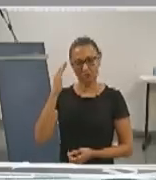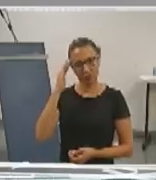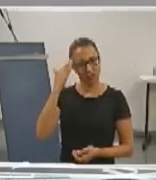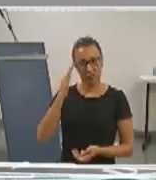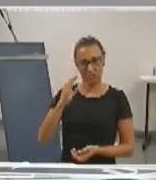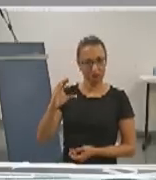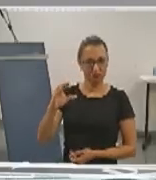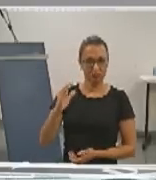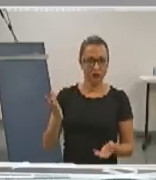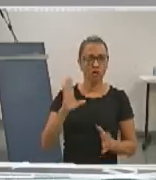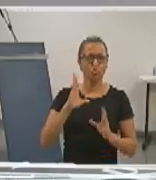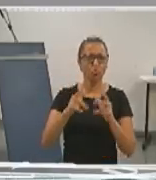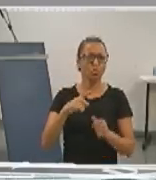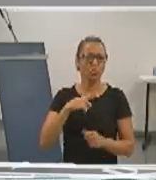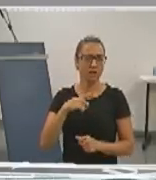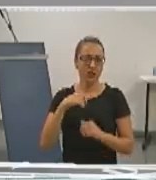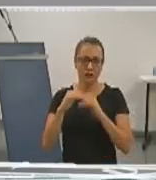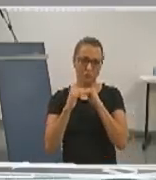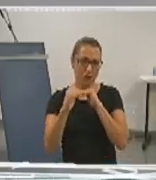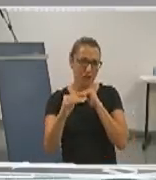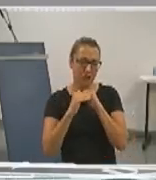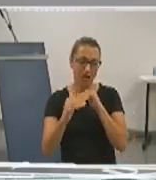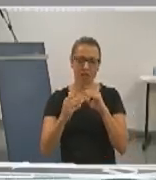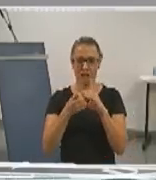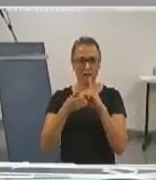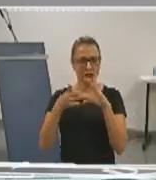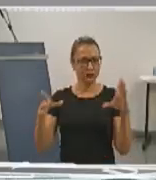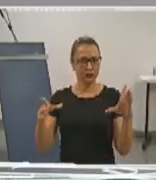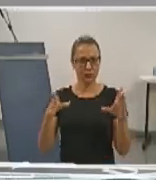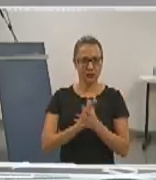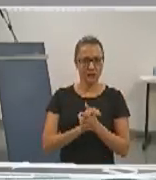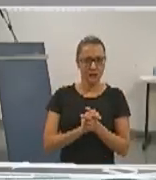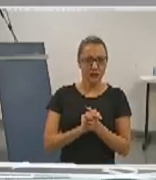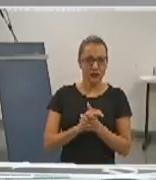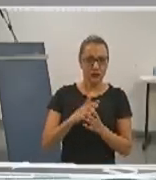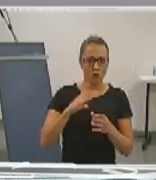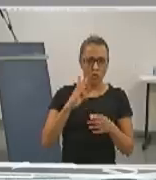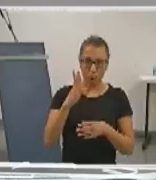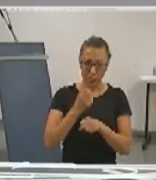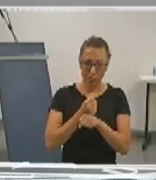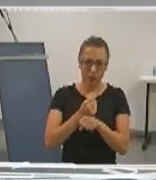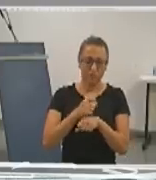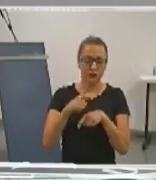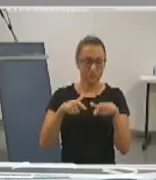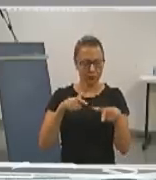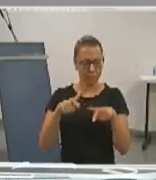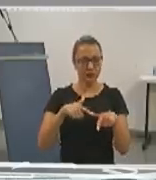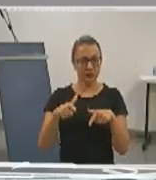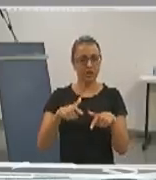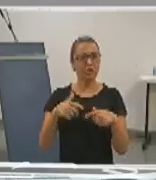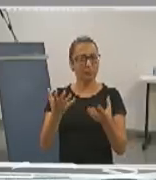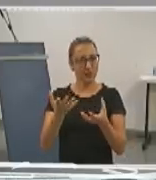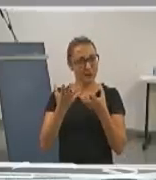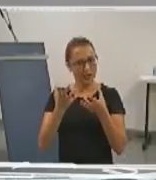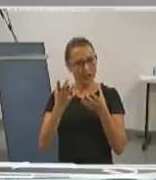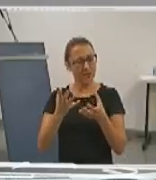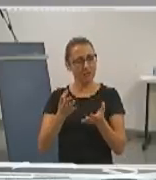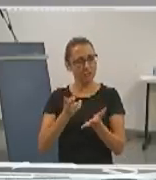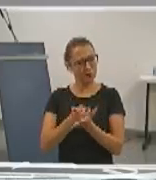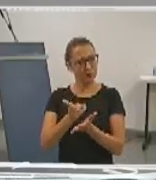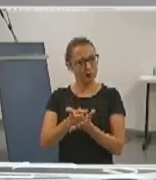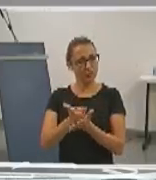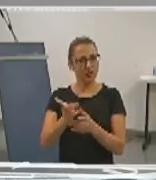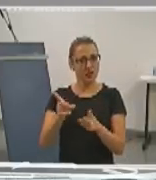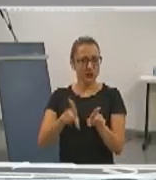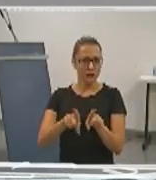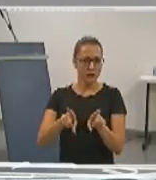paridade, nós estamos, nós trabalhamos esses quatro anos dessa maneira. E, quanto à lista tríplice,